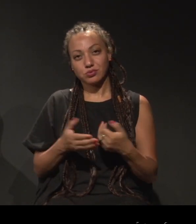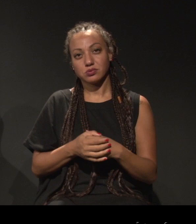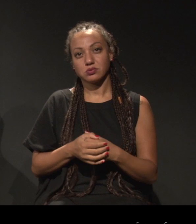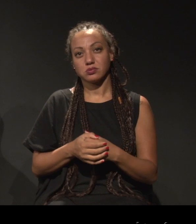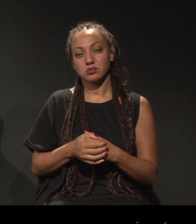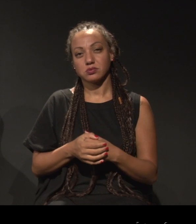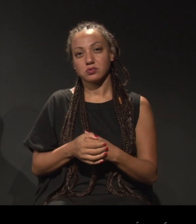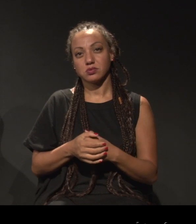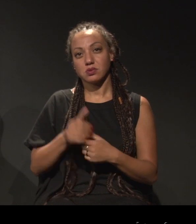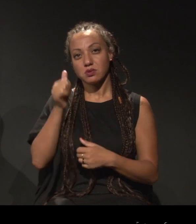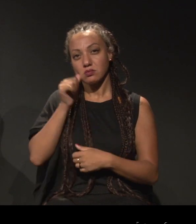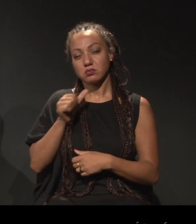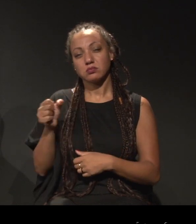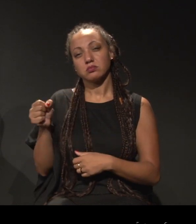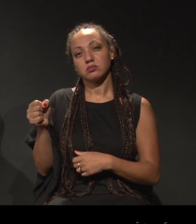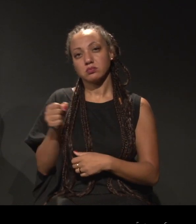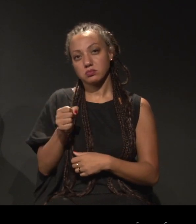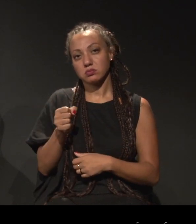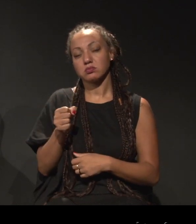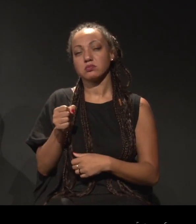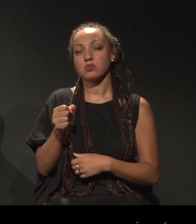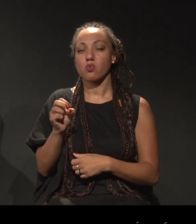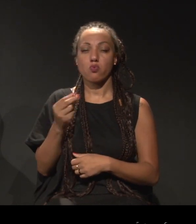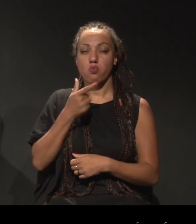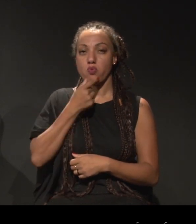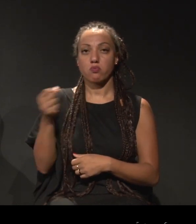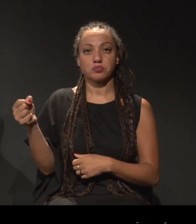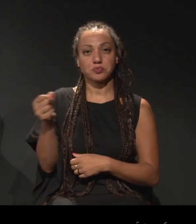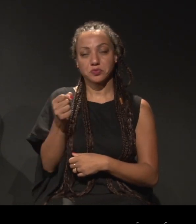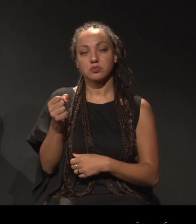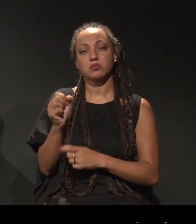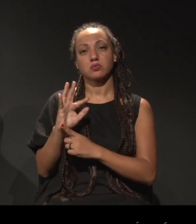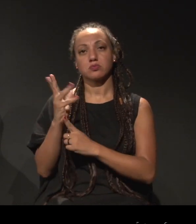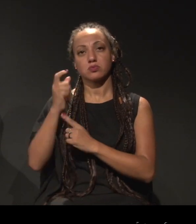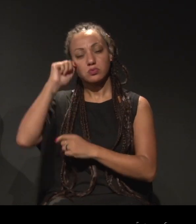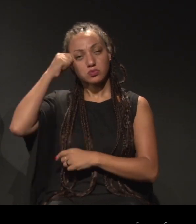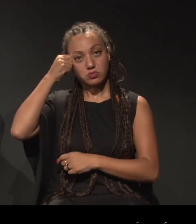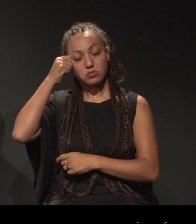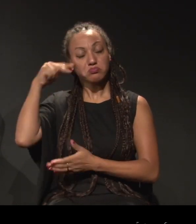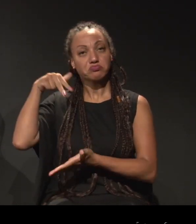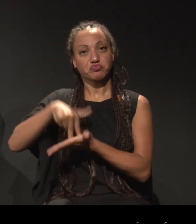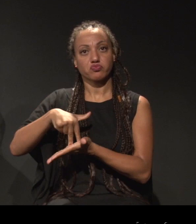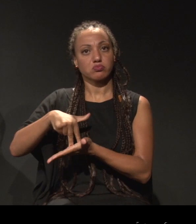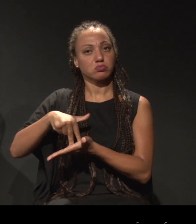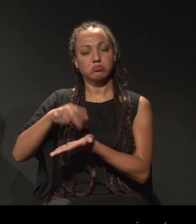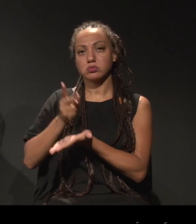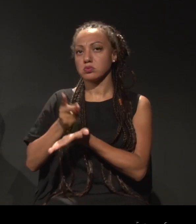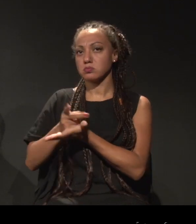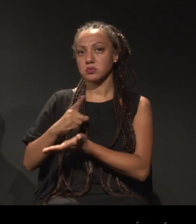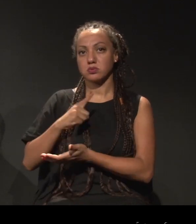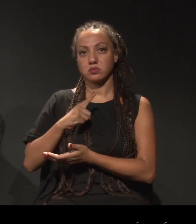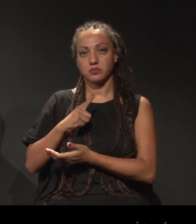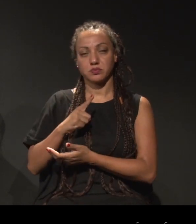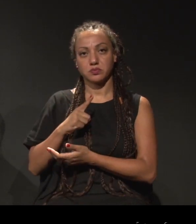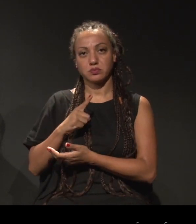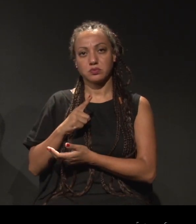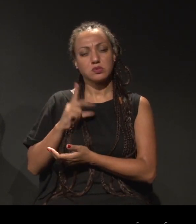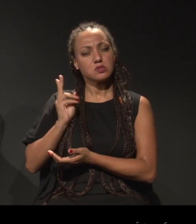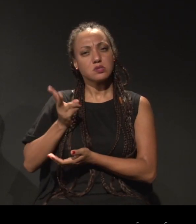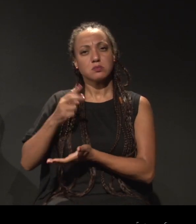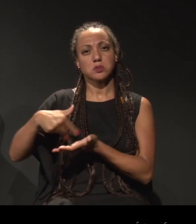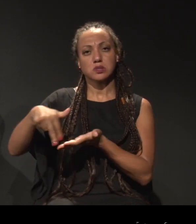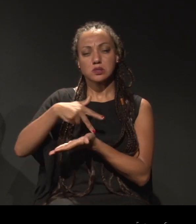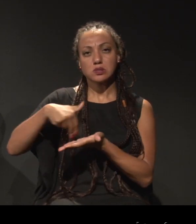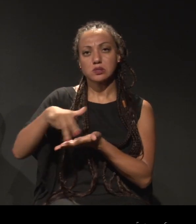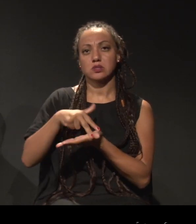artista negra e do artista negro foi permanente. Nós nunca saímos de cena, nunca deixamos de dançar,